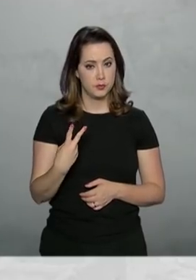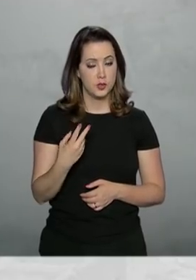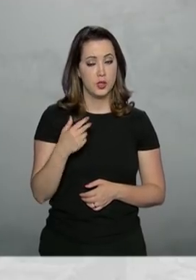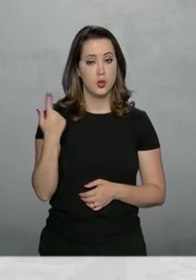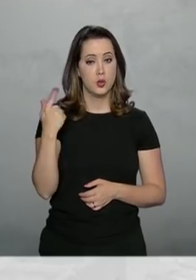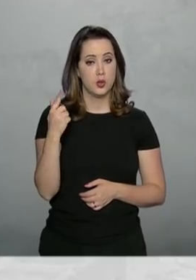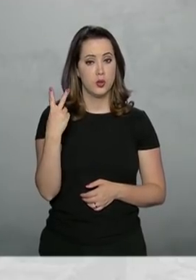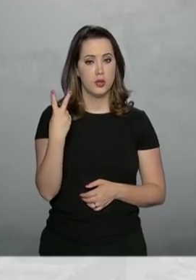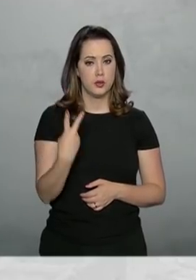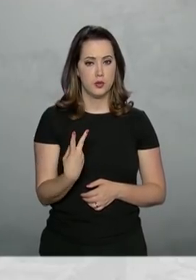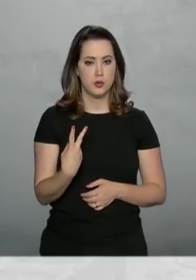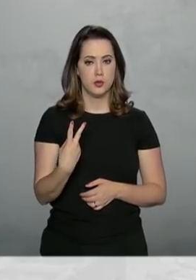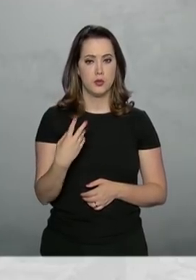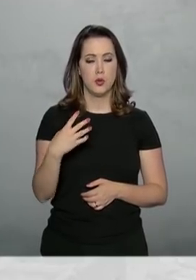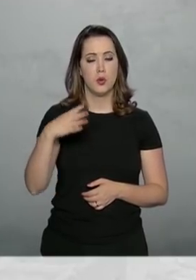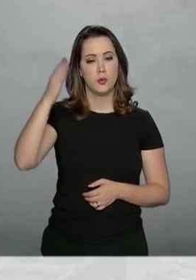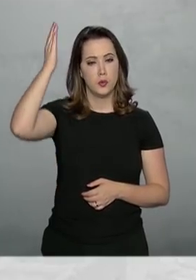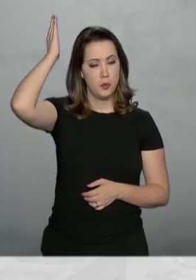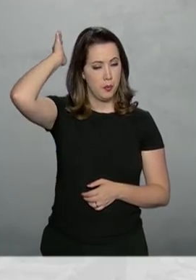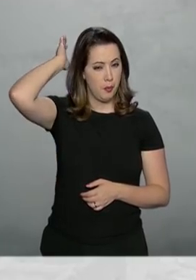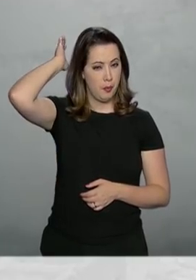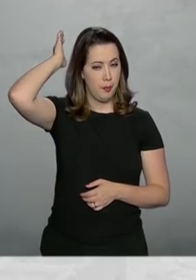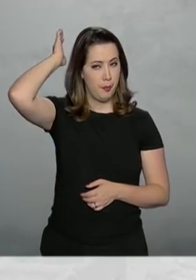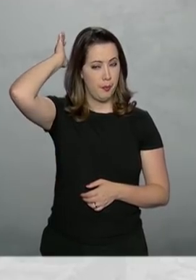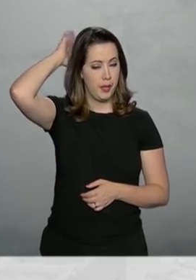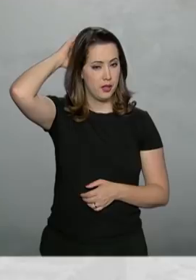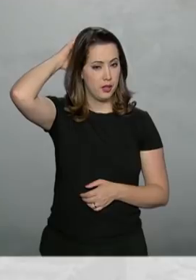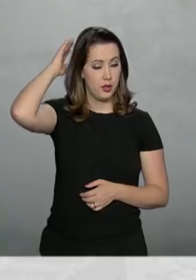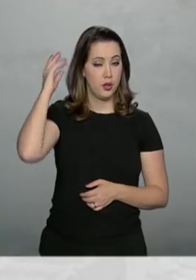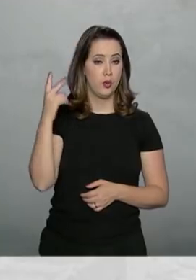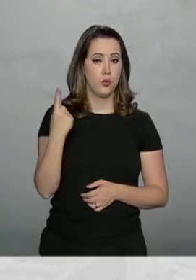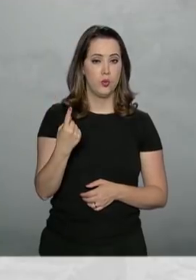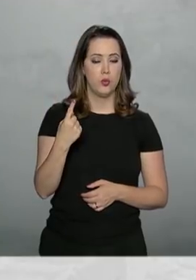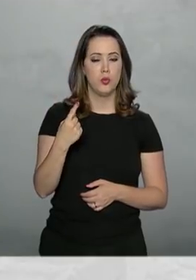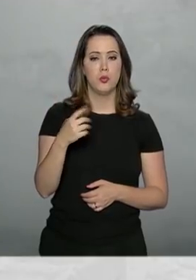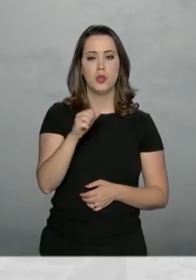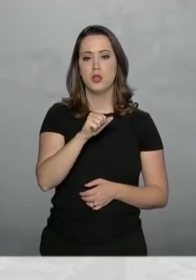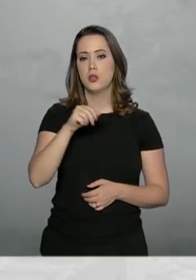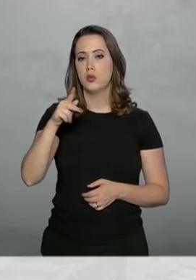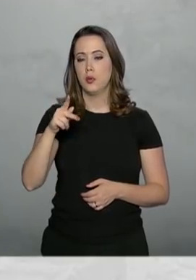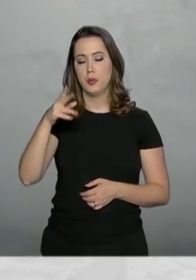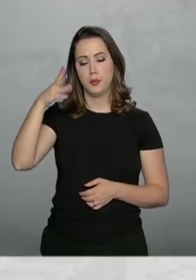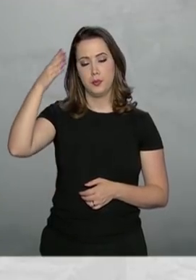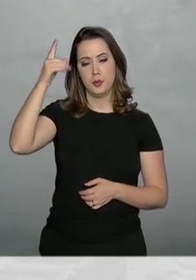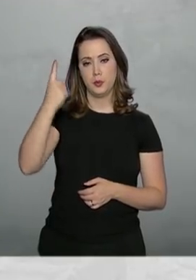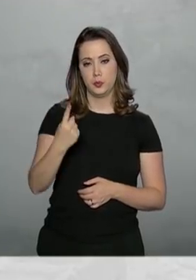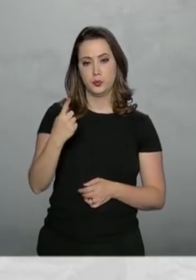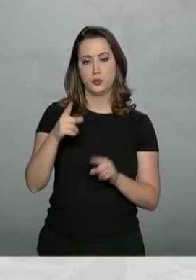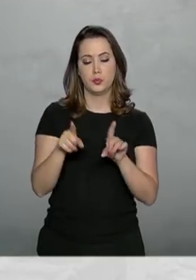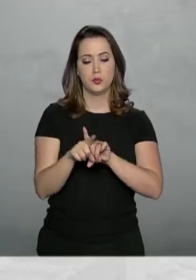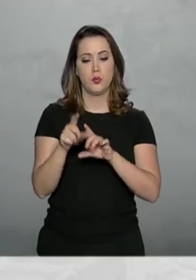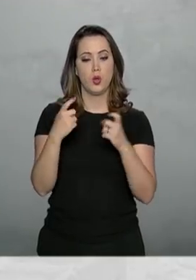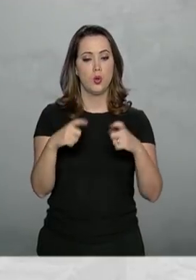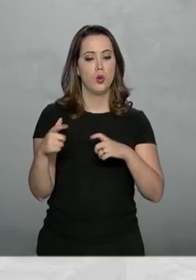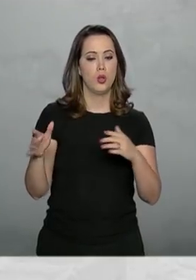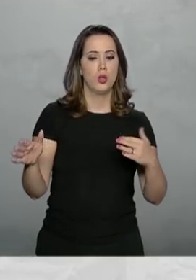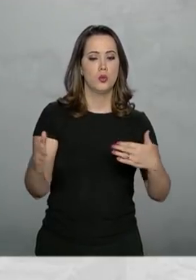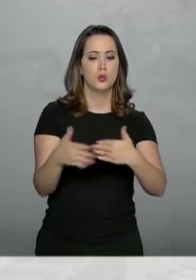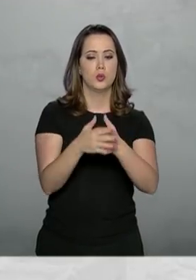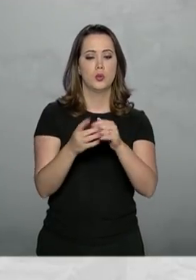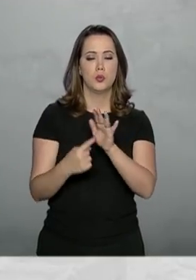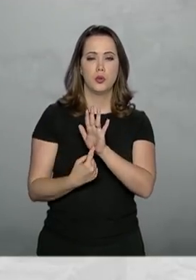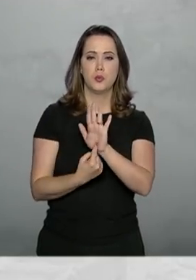em Goiás, 2, no Pará, 1 e no Amapá, 1. Já as barragens interditadas, porque as informações